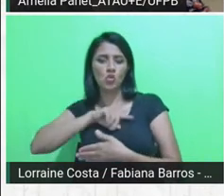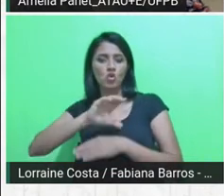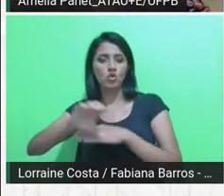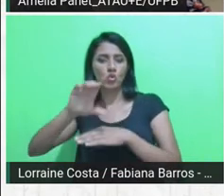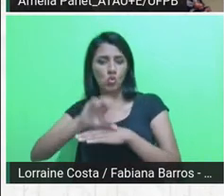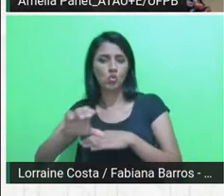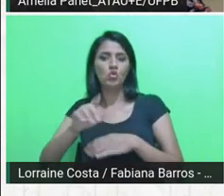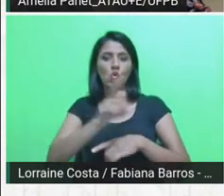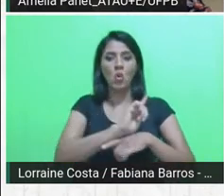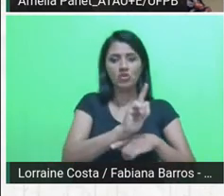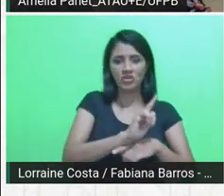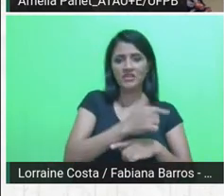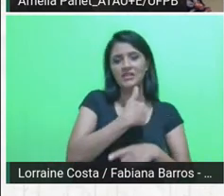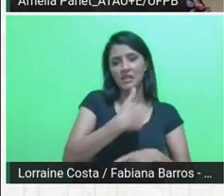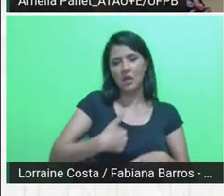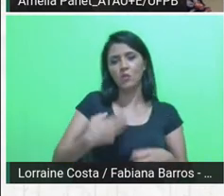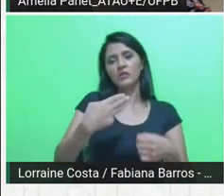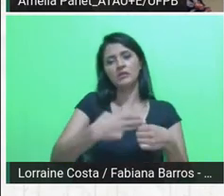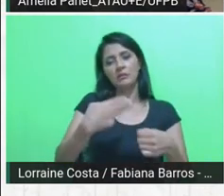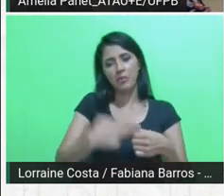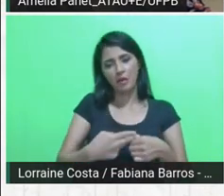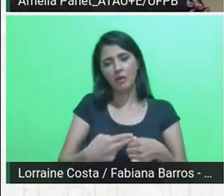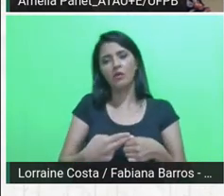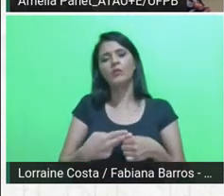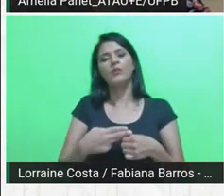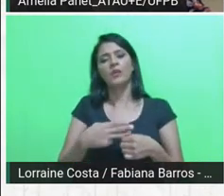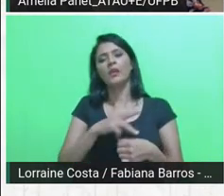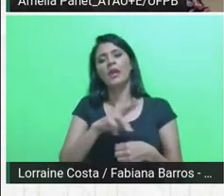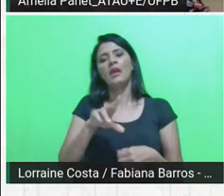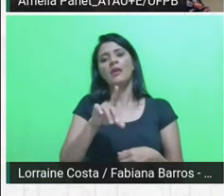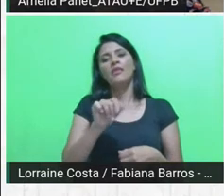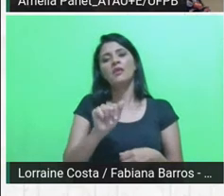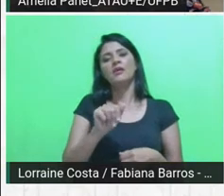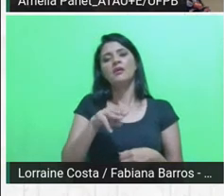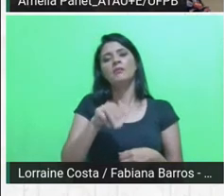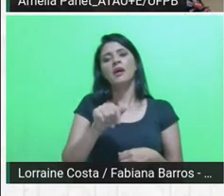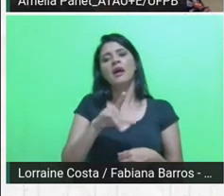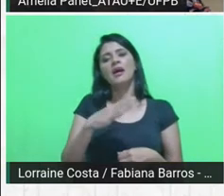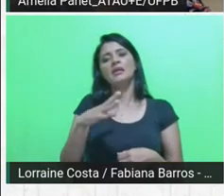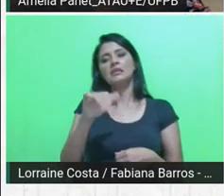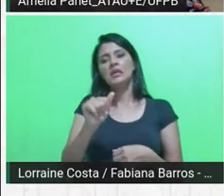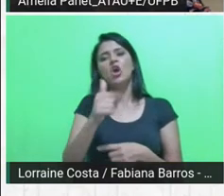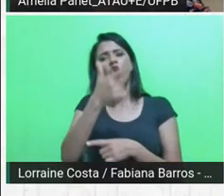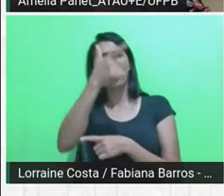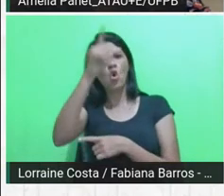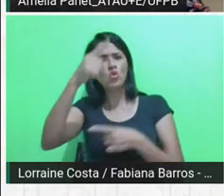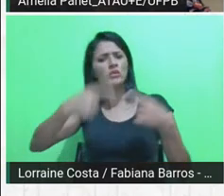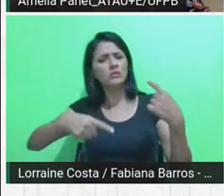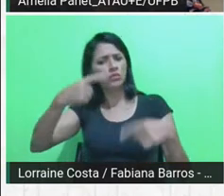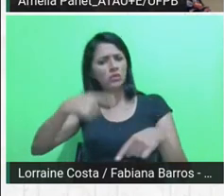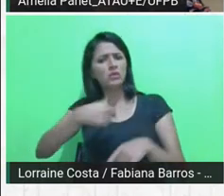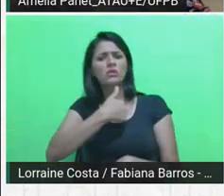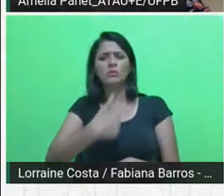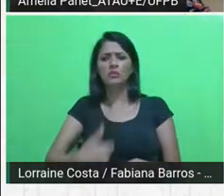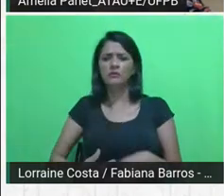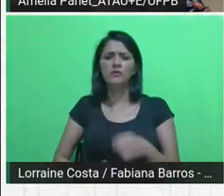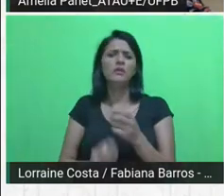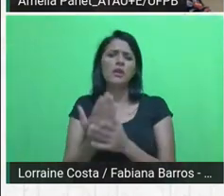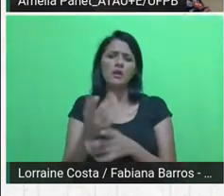da Márcia Lucena e outras políticas públicas que foram desenvolvidas, tendo